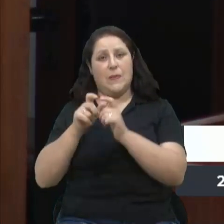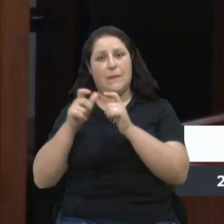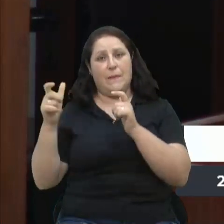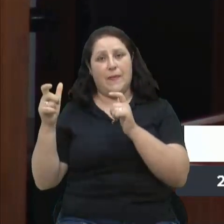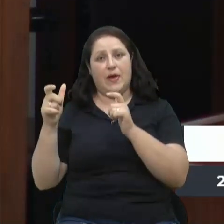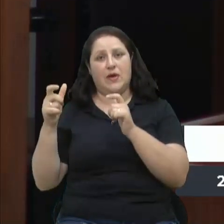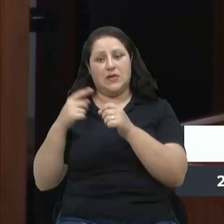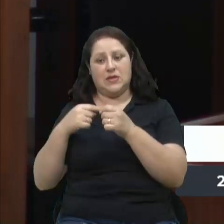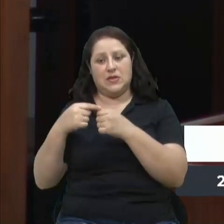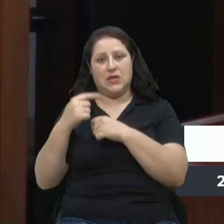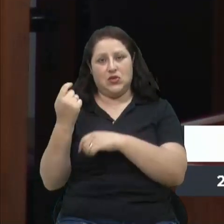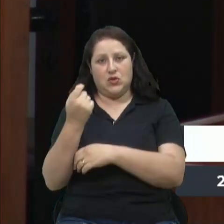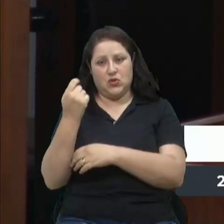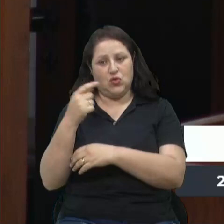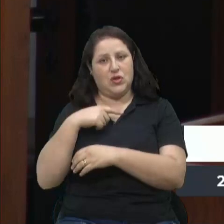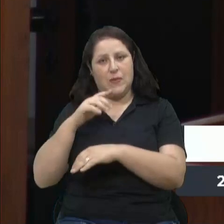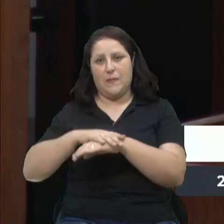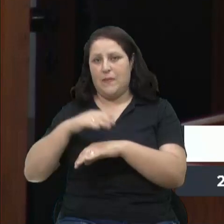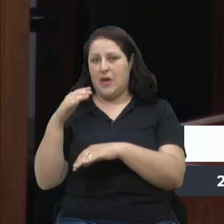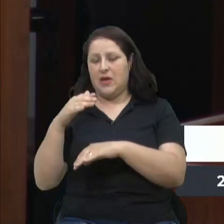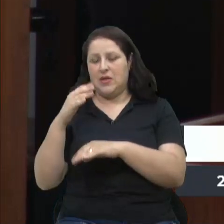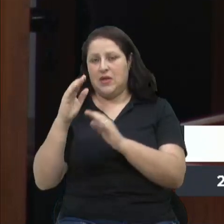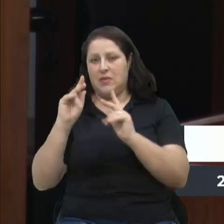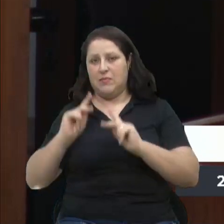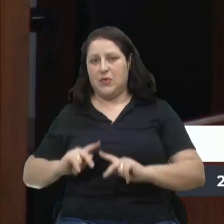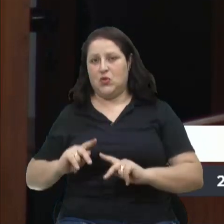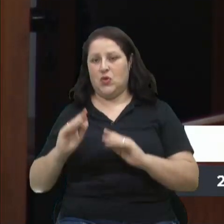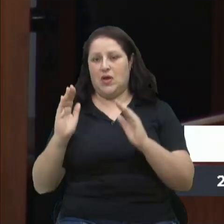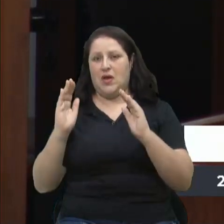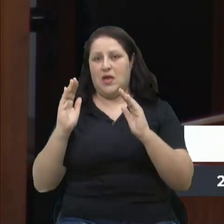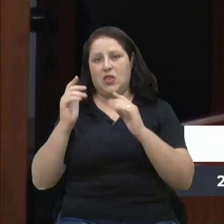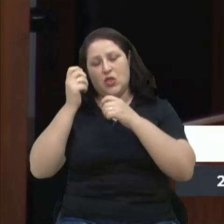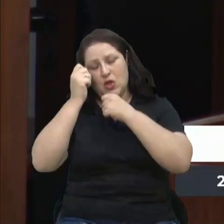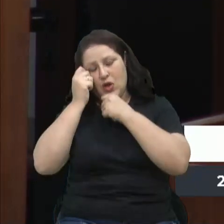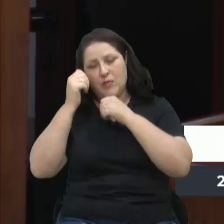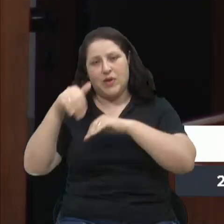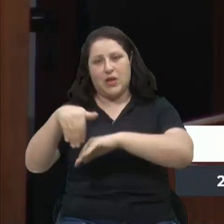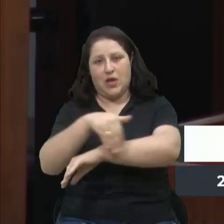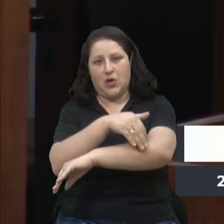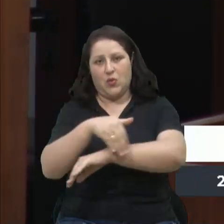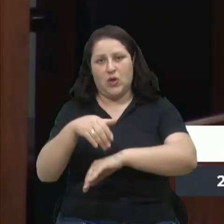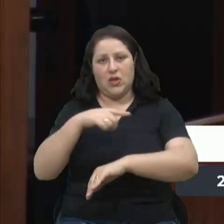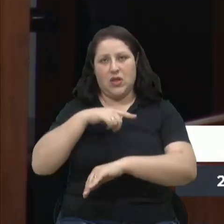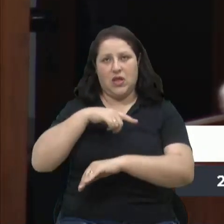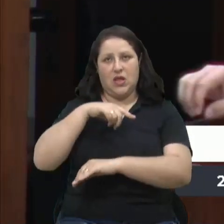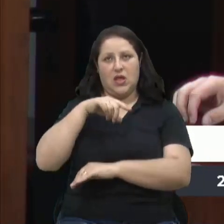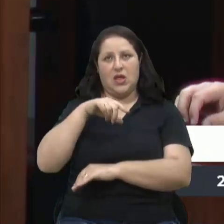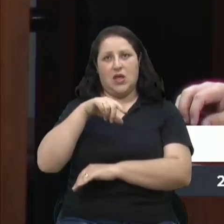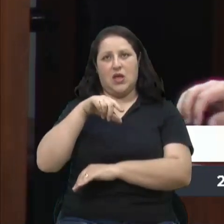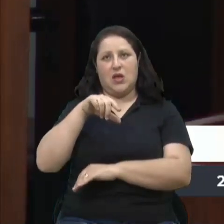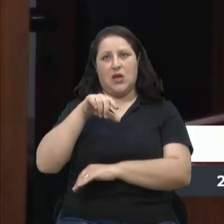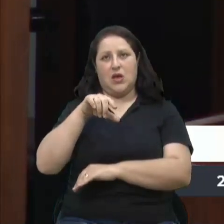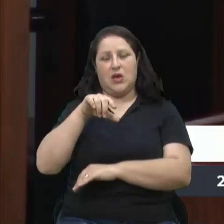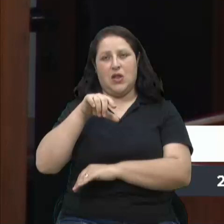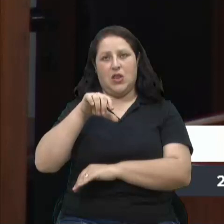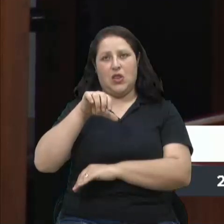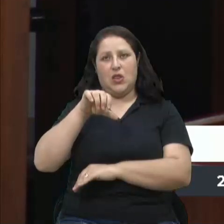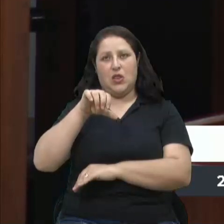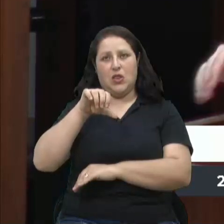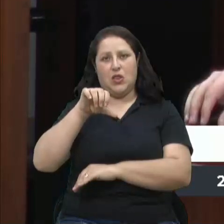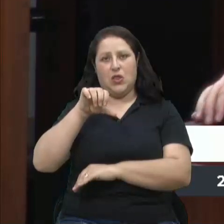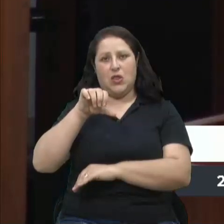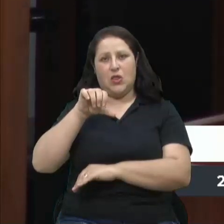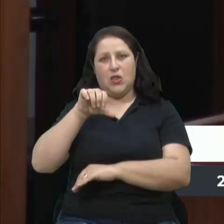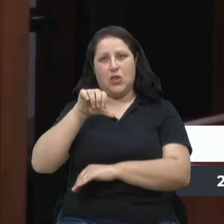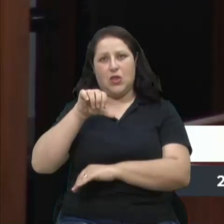moradores de rua e 90% dos moradores de rua do estado do Rio Grande do Sul estão concentrados em 40 cidades. Então, já existe essa